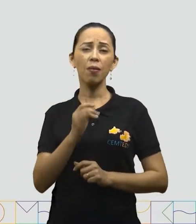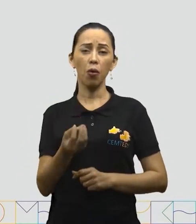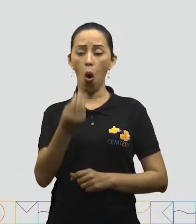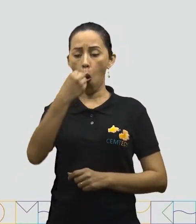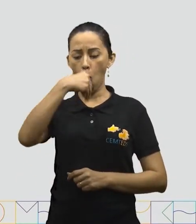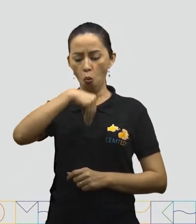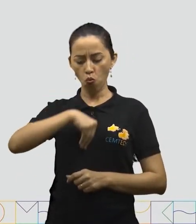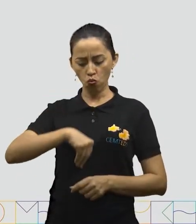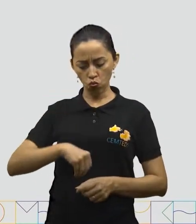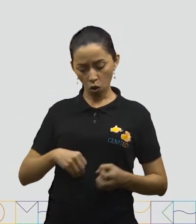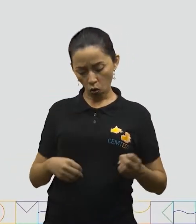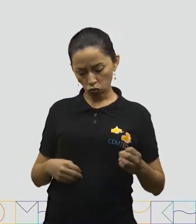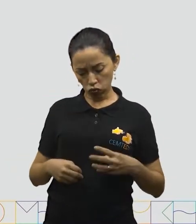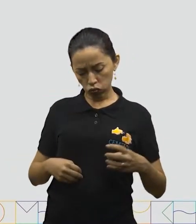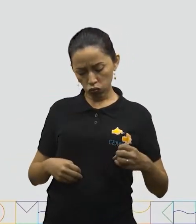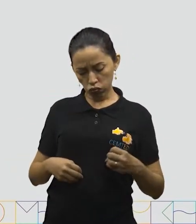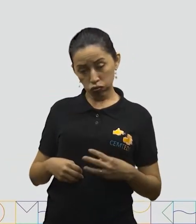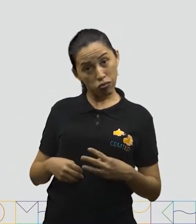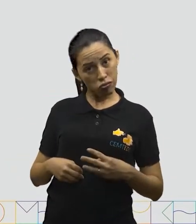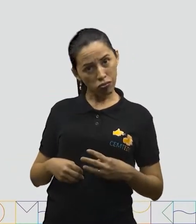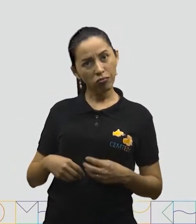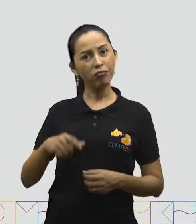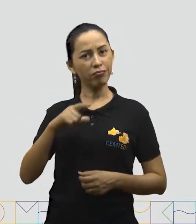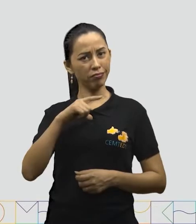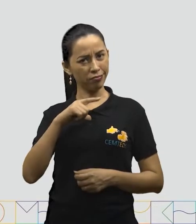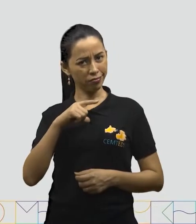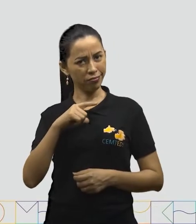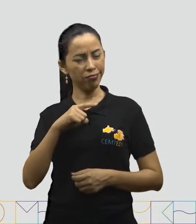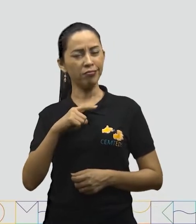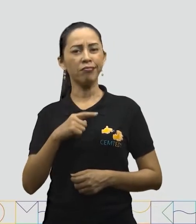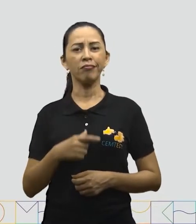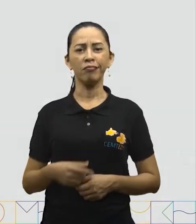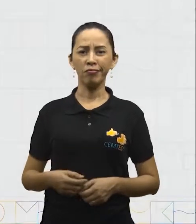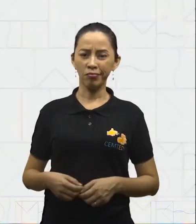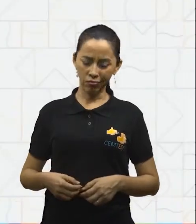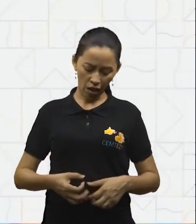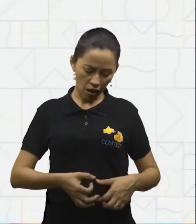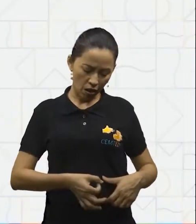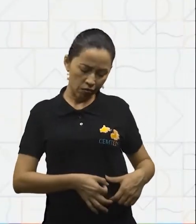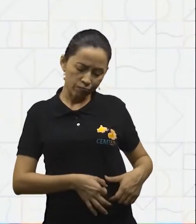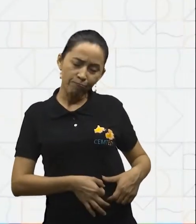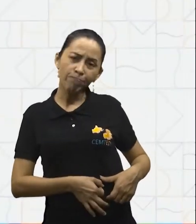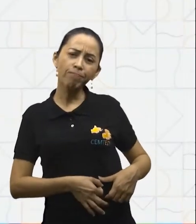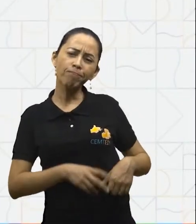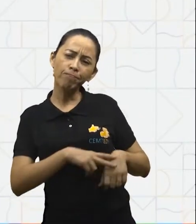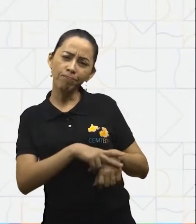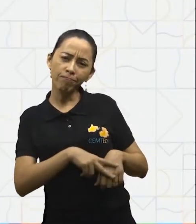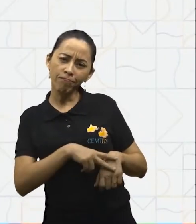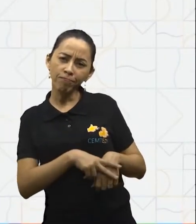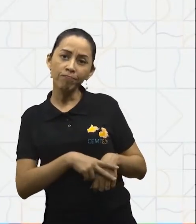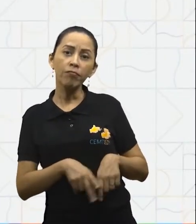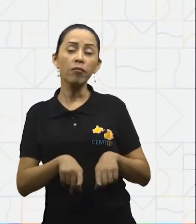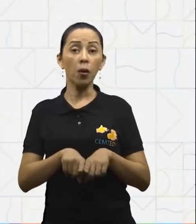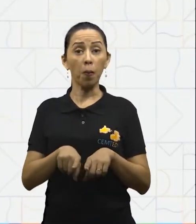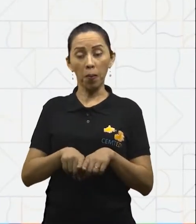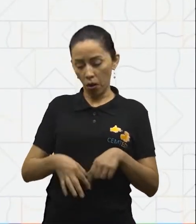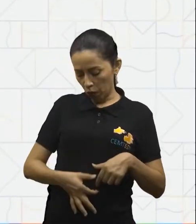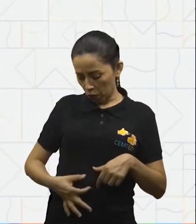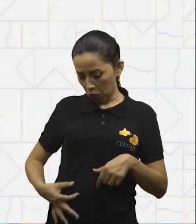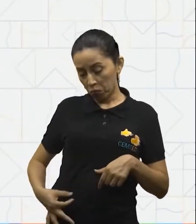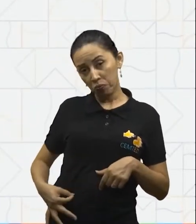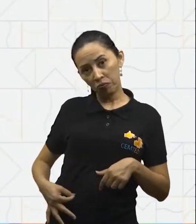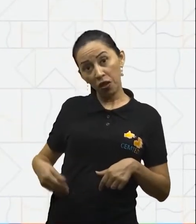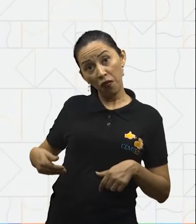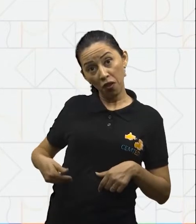salivares, vesícula biliar, pâncreas e fígado. A digestão se inicia na boca. Os